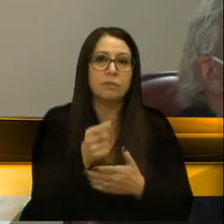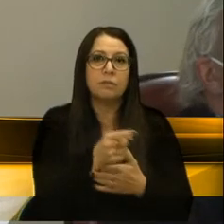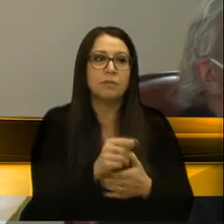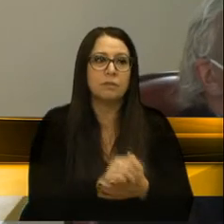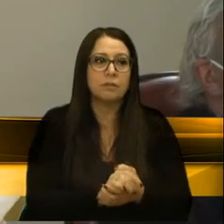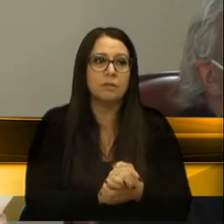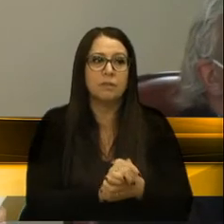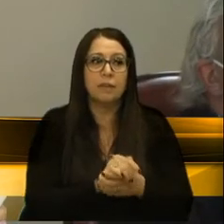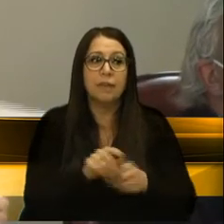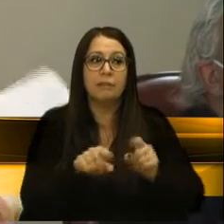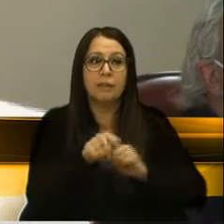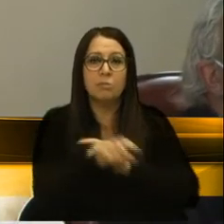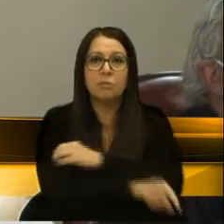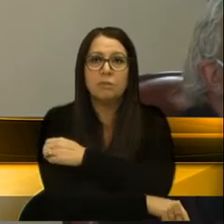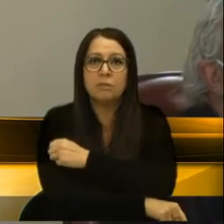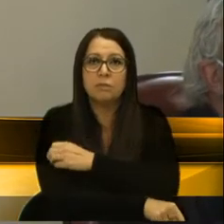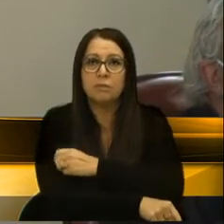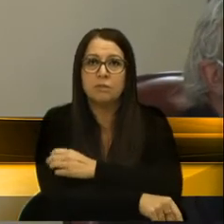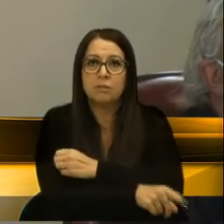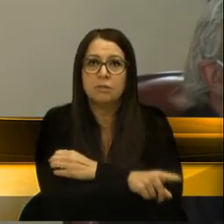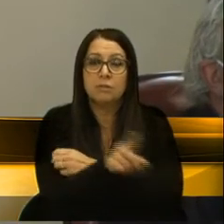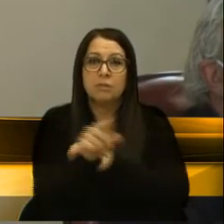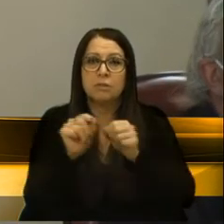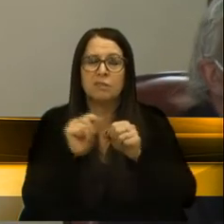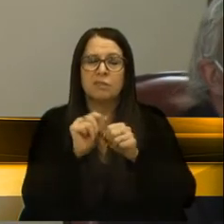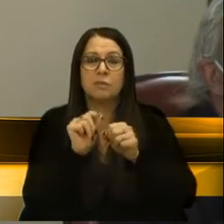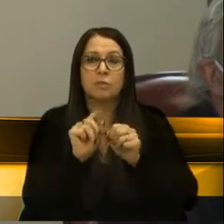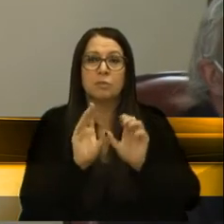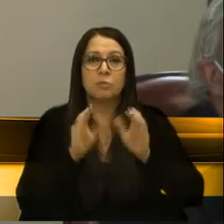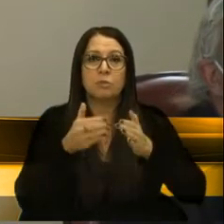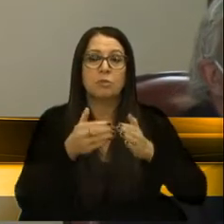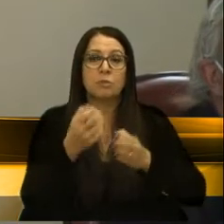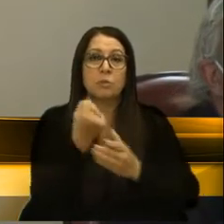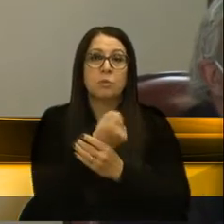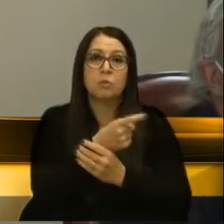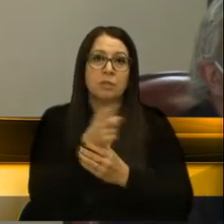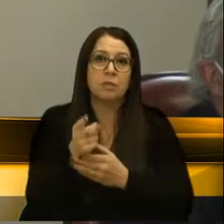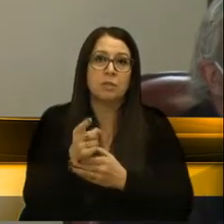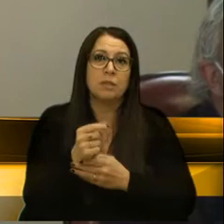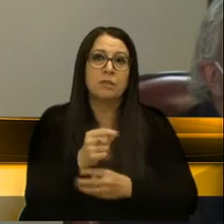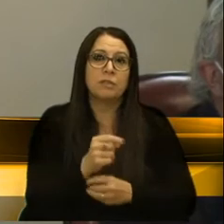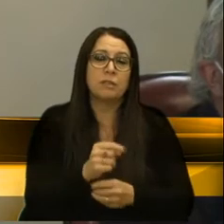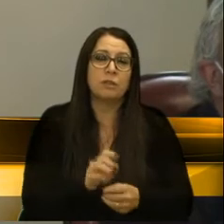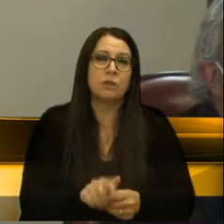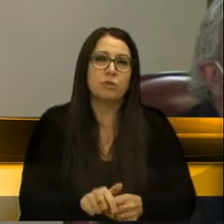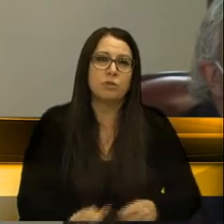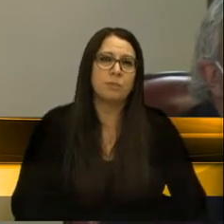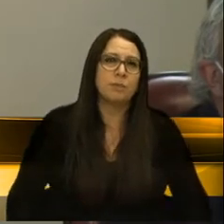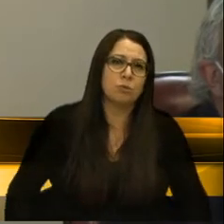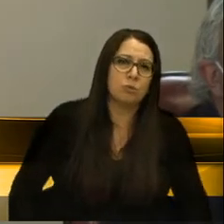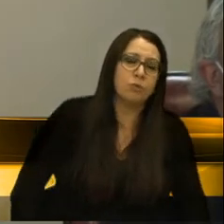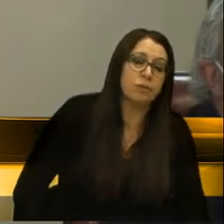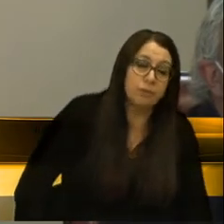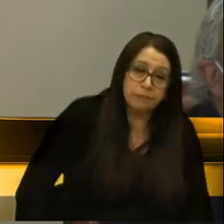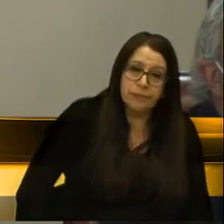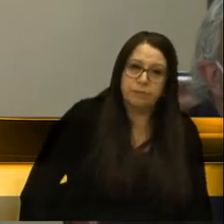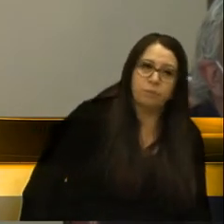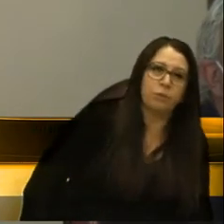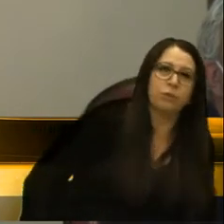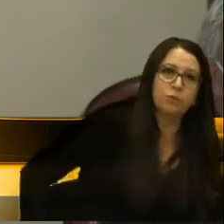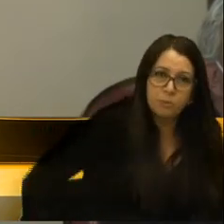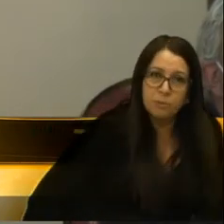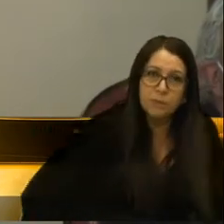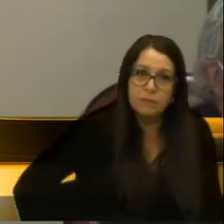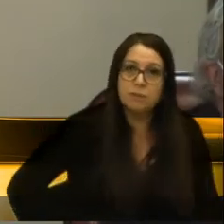hospital geral. Então, é uma indicação feita pela Comissão de Segurança, acolhendo uma indicação do coordenador do